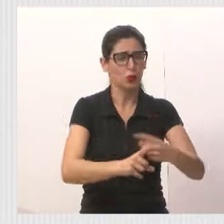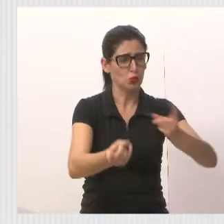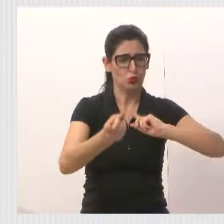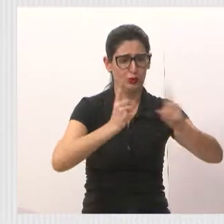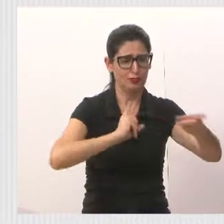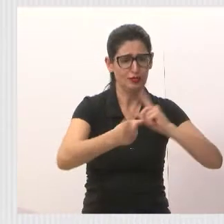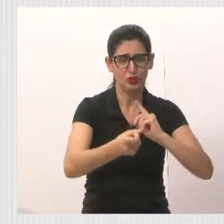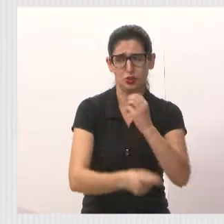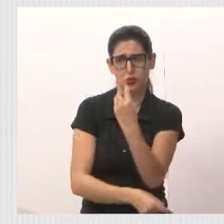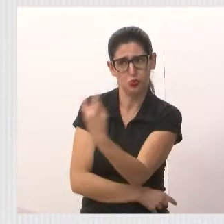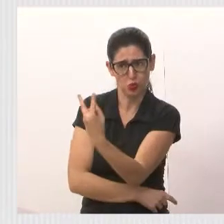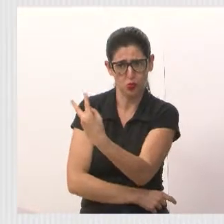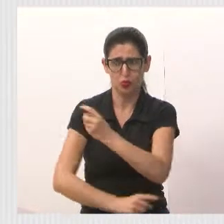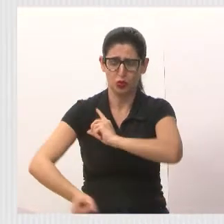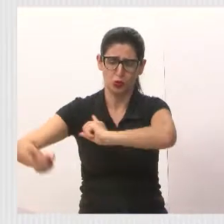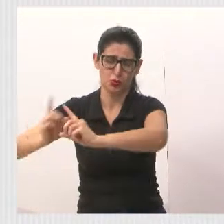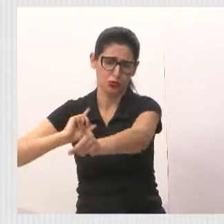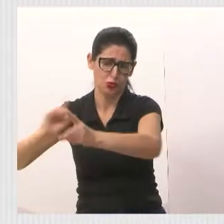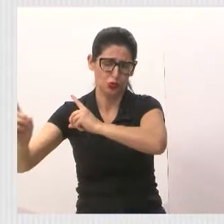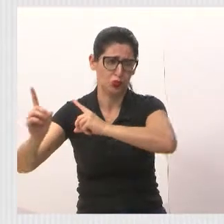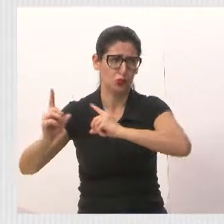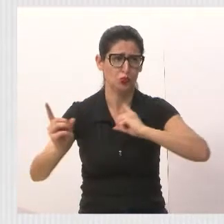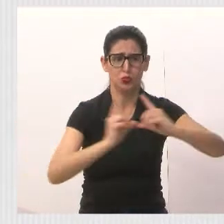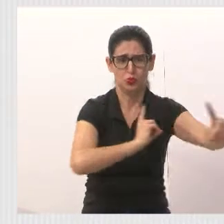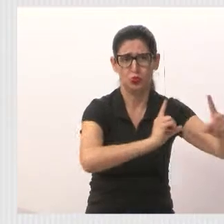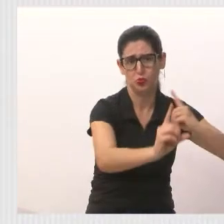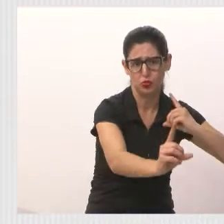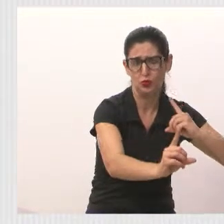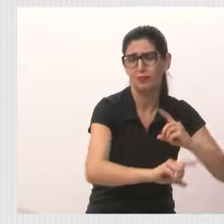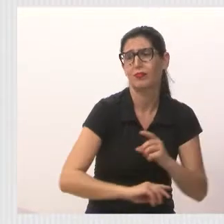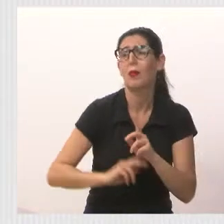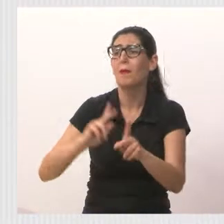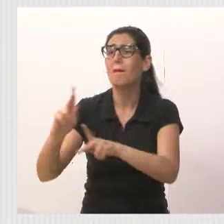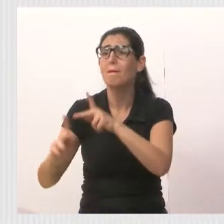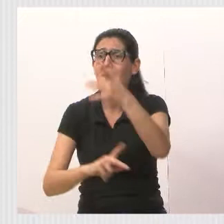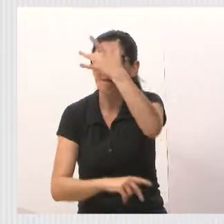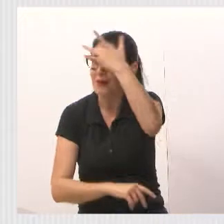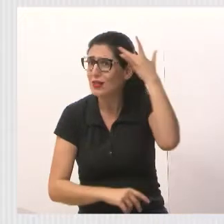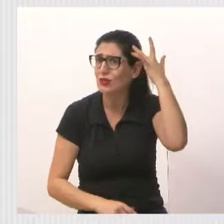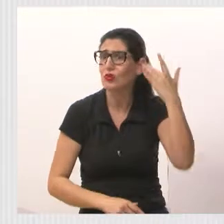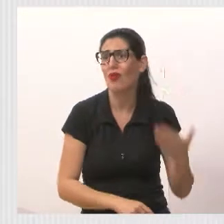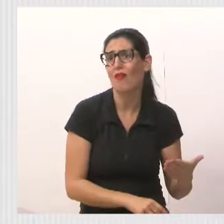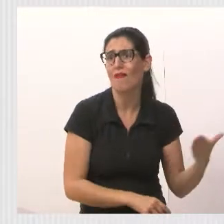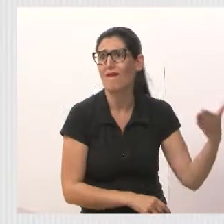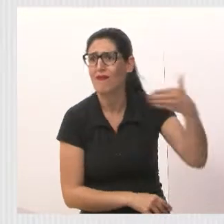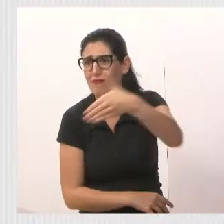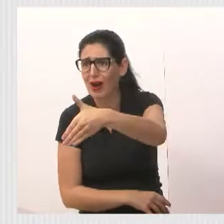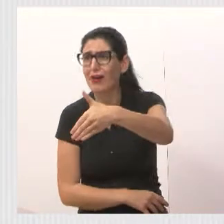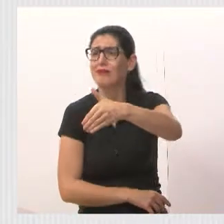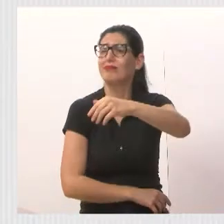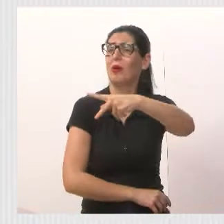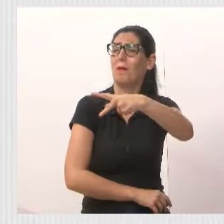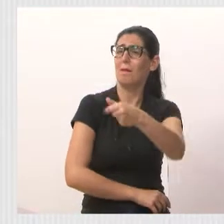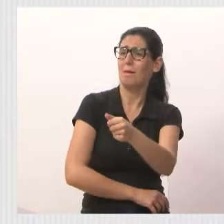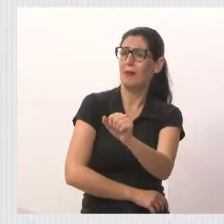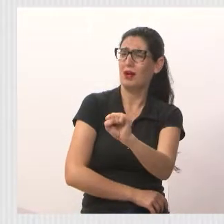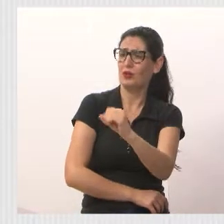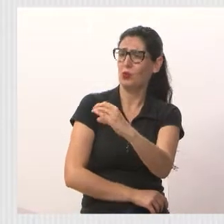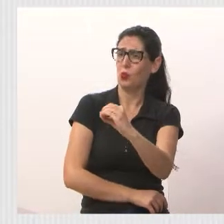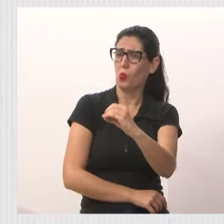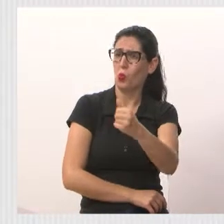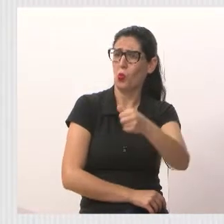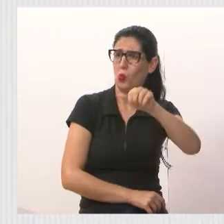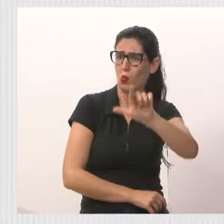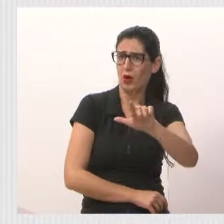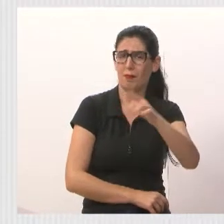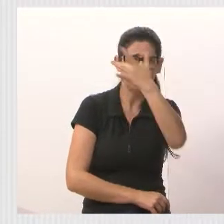ao lado da Avenida Pascoal do Oliveira Dias, a população vai pela Pascoal do Oliveira Dias. Então, quem sofre,